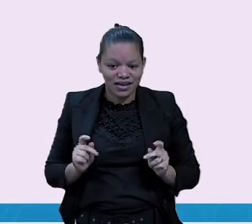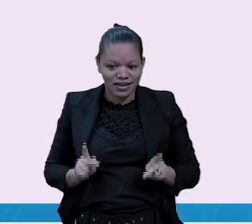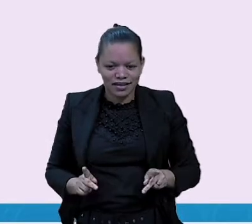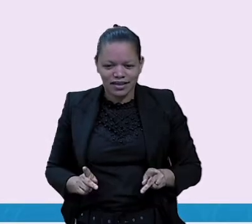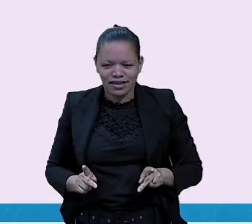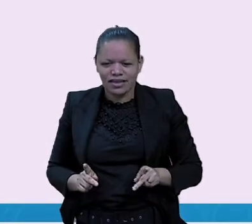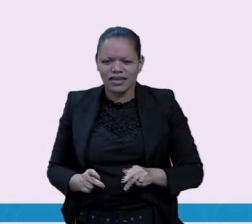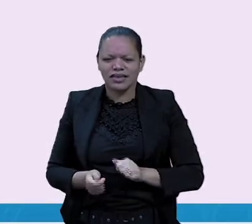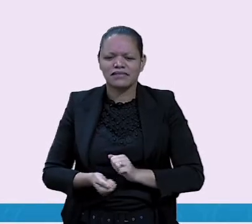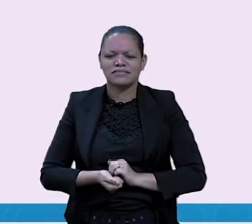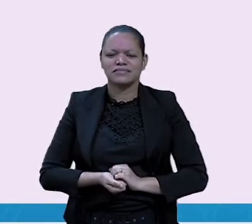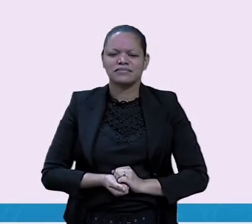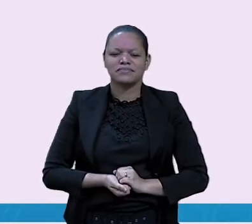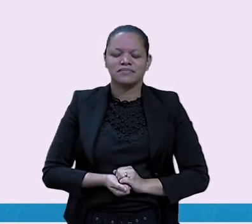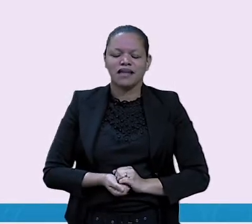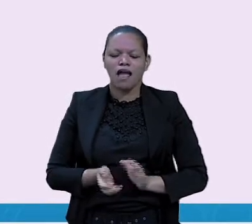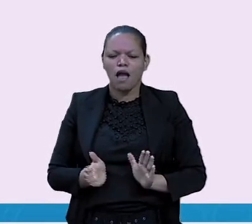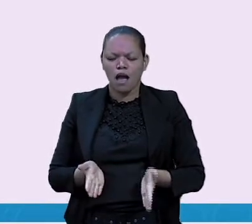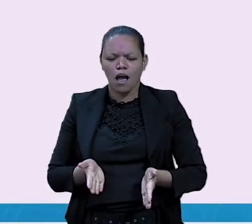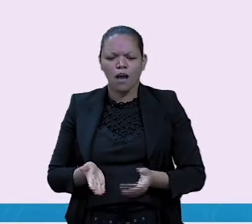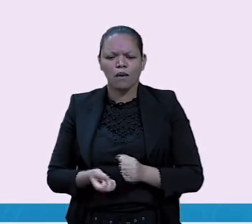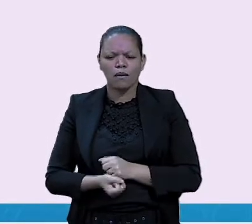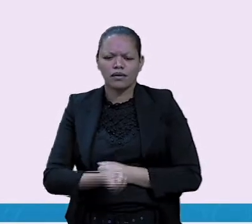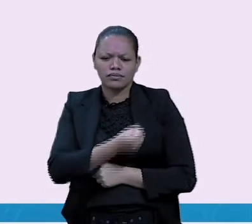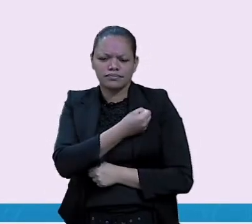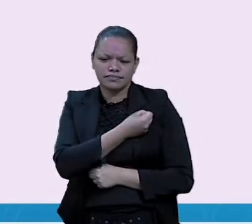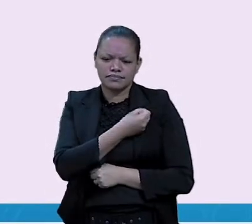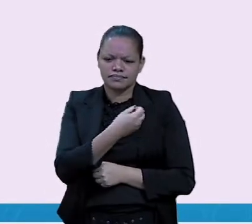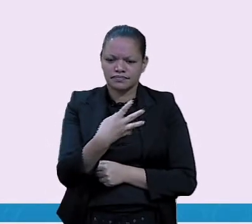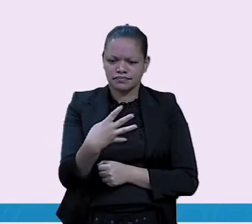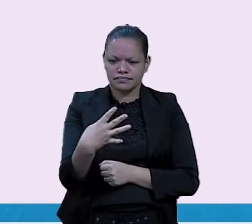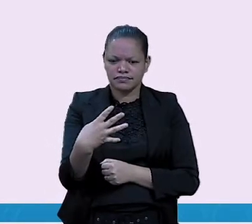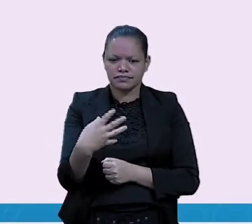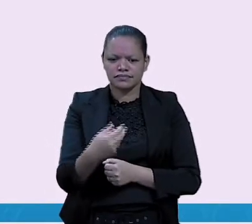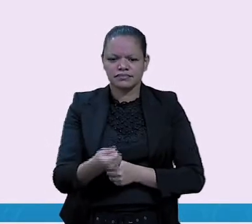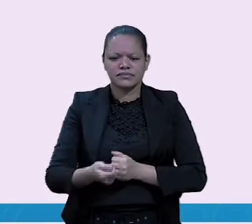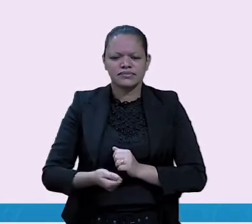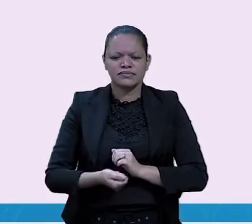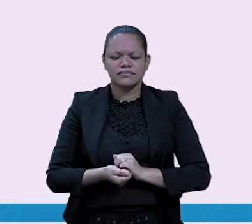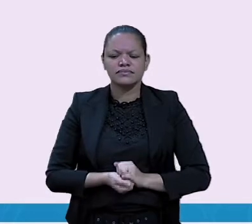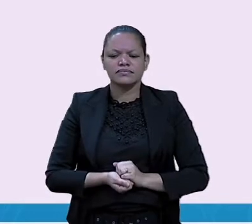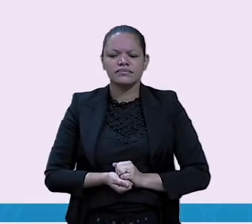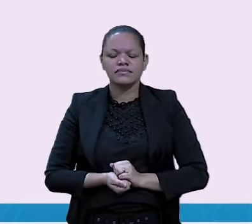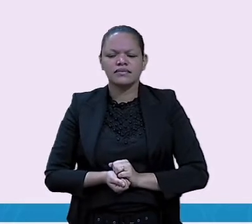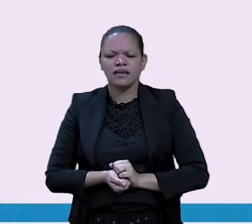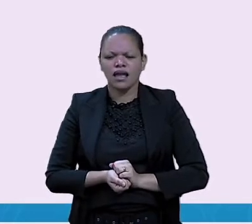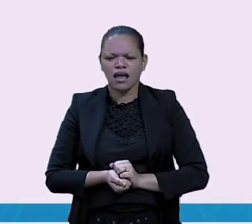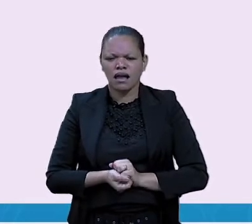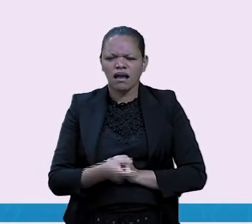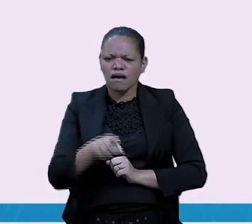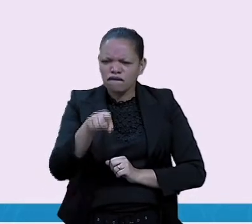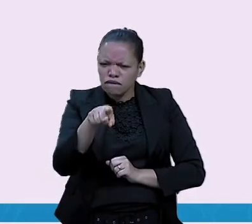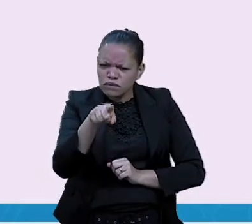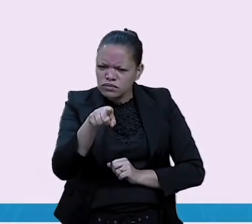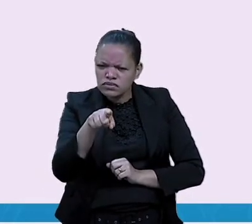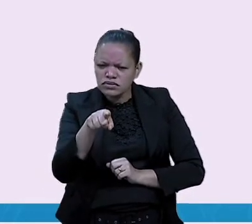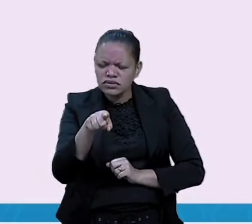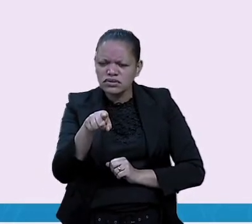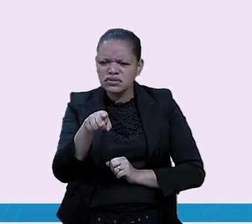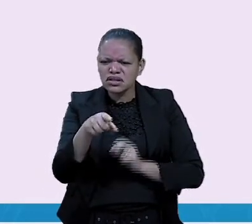lançar a rede nela. Agora, a quatro. Você já ajudou alguém? A pessoa